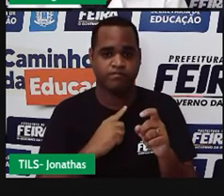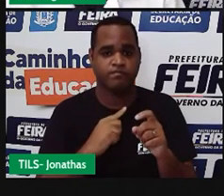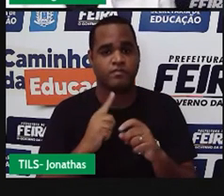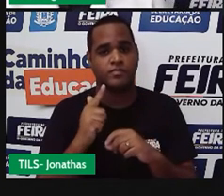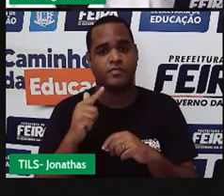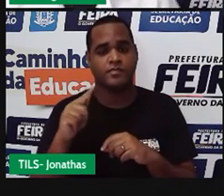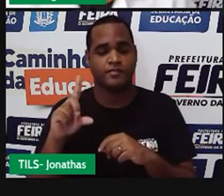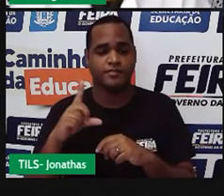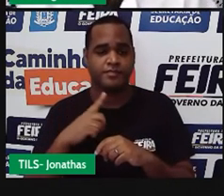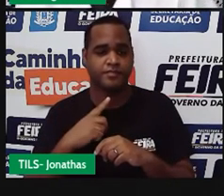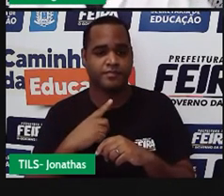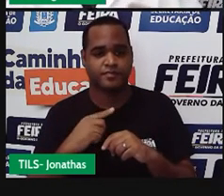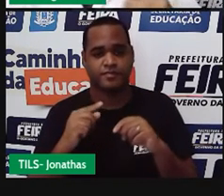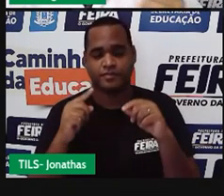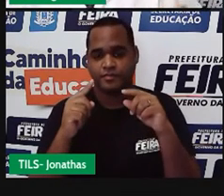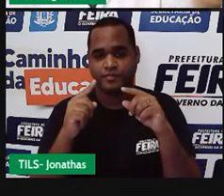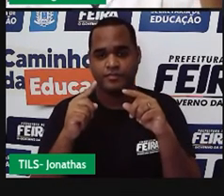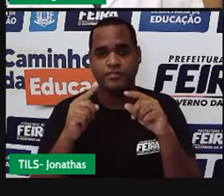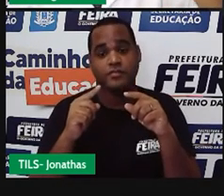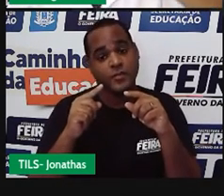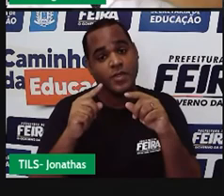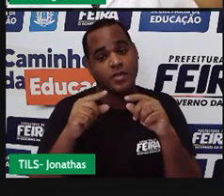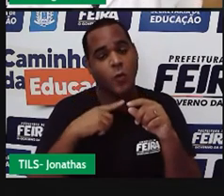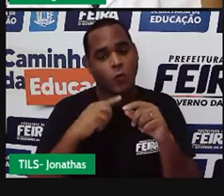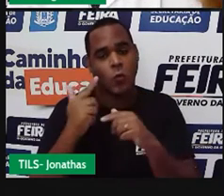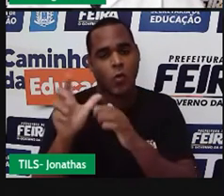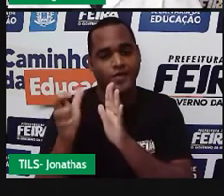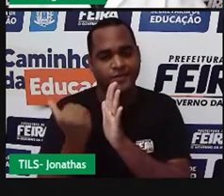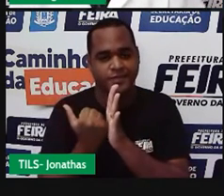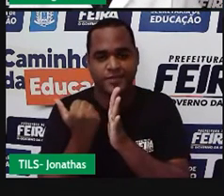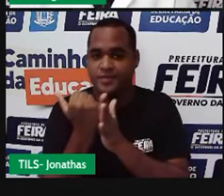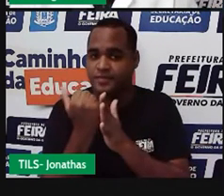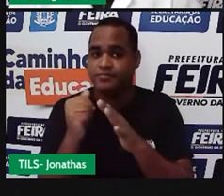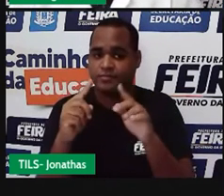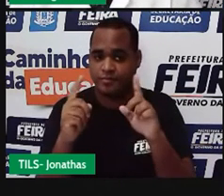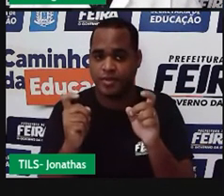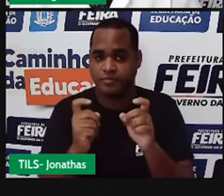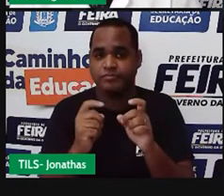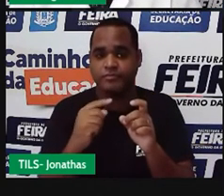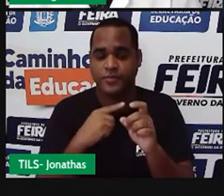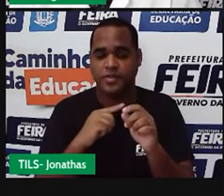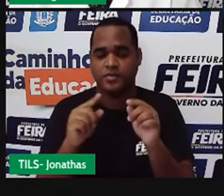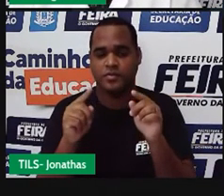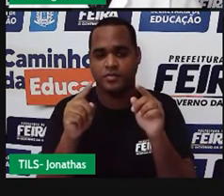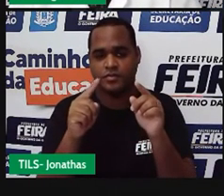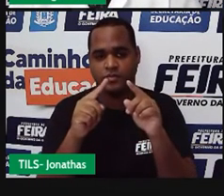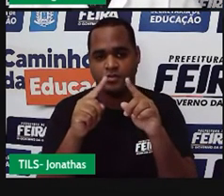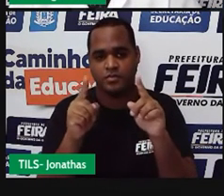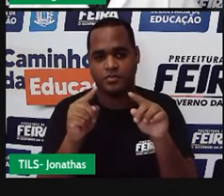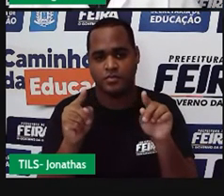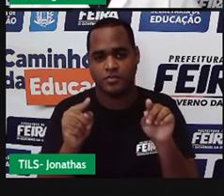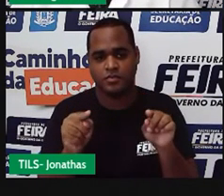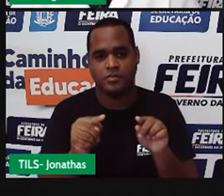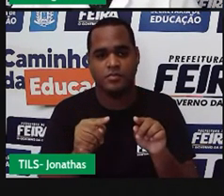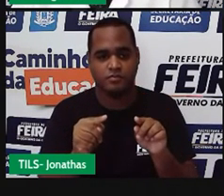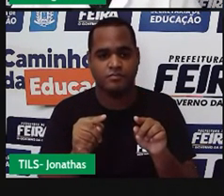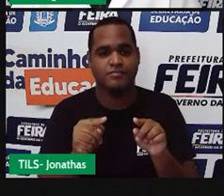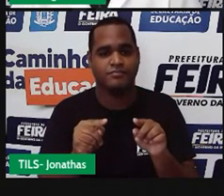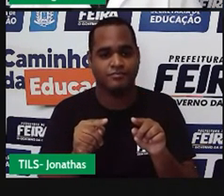tem expressões numéricas que além dos parênteses e dos colchetes aparece também as chaves.